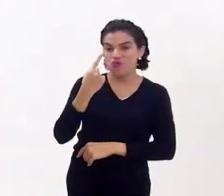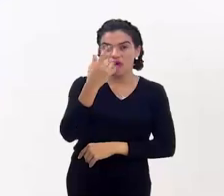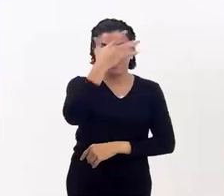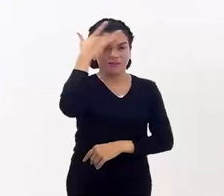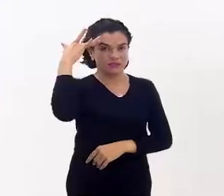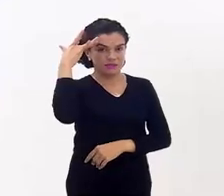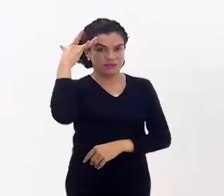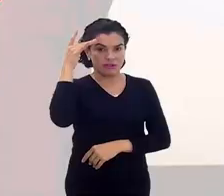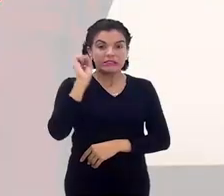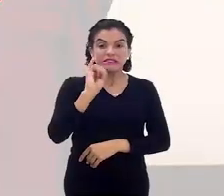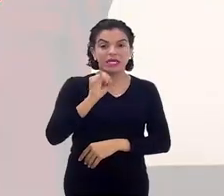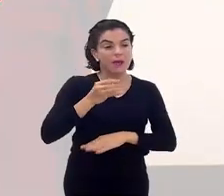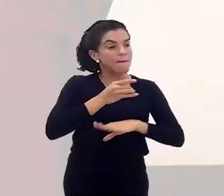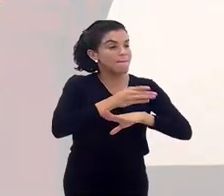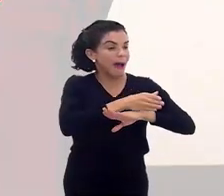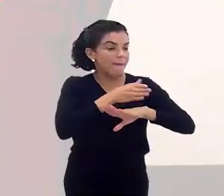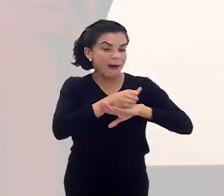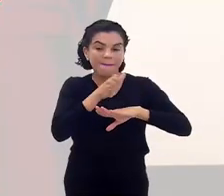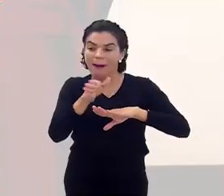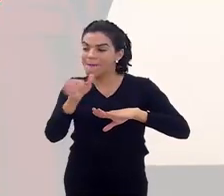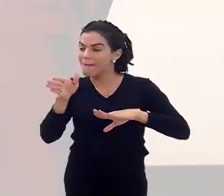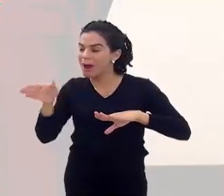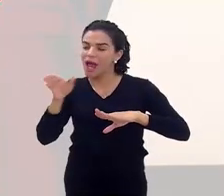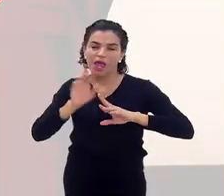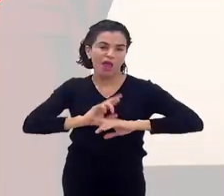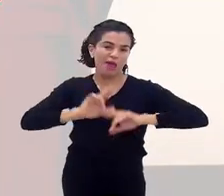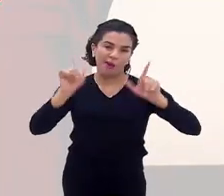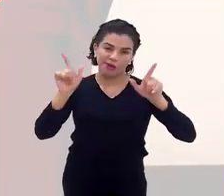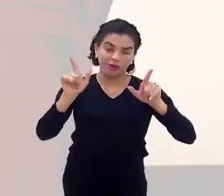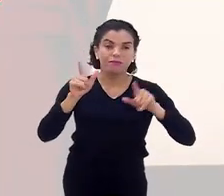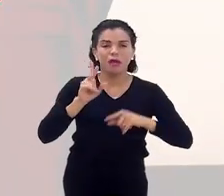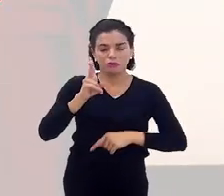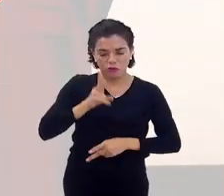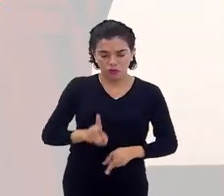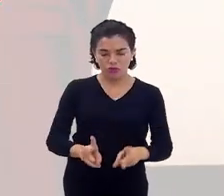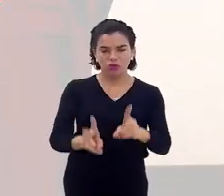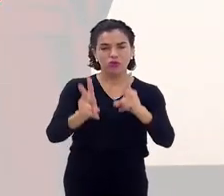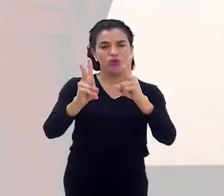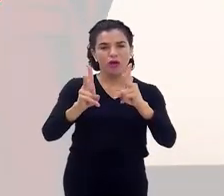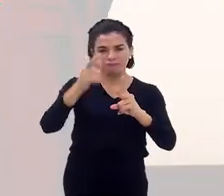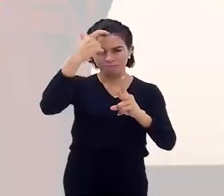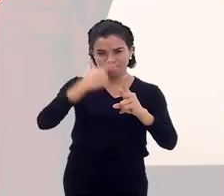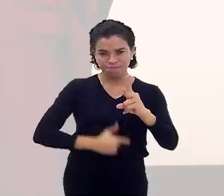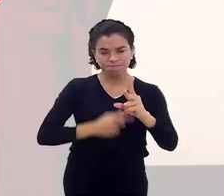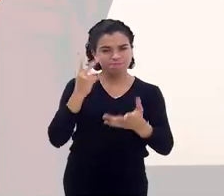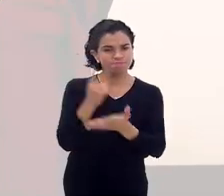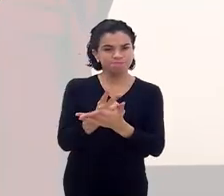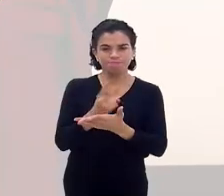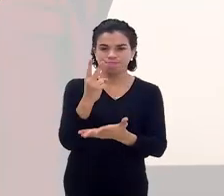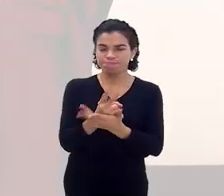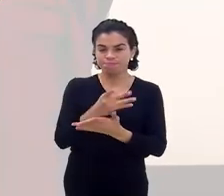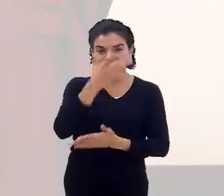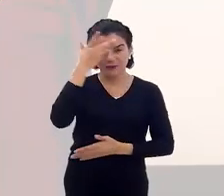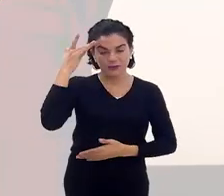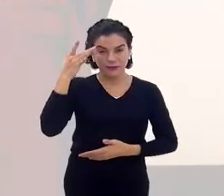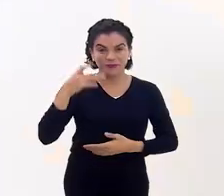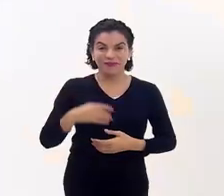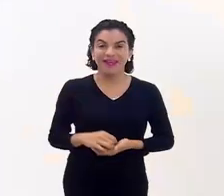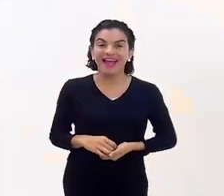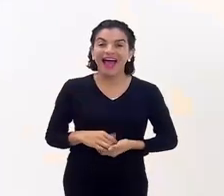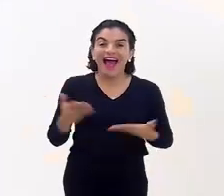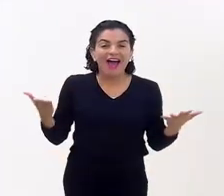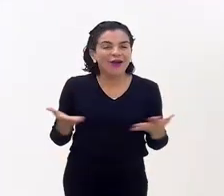é uma pessoa. Se você vai estar em vários lugares diferentes, é outra coisa. Mas você vai continuar sendo aquela mesma pessoa.